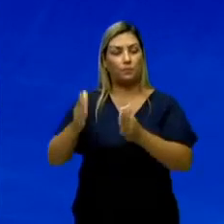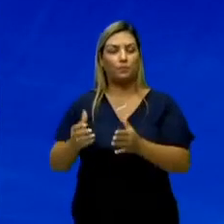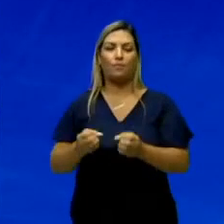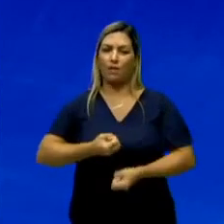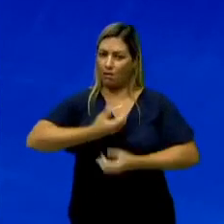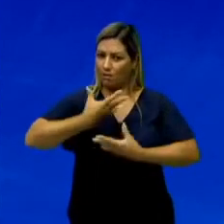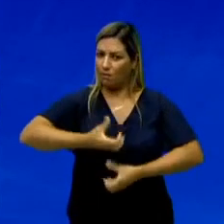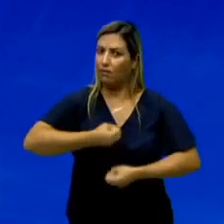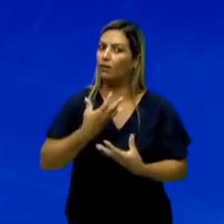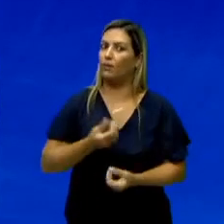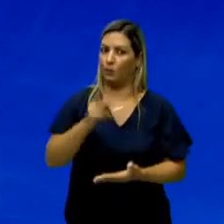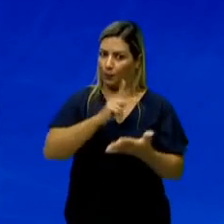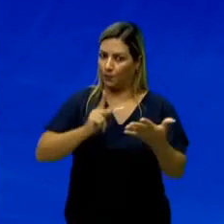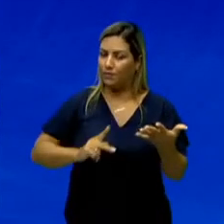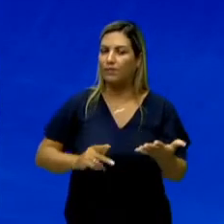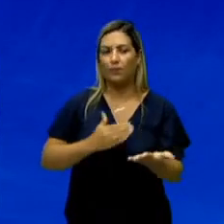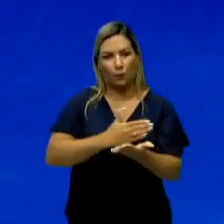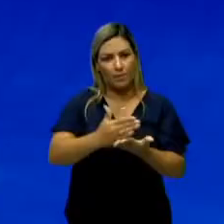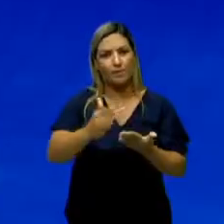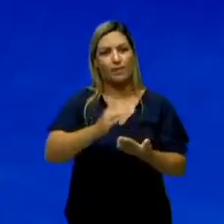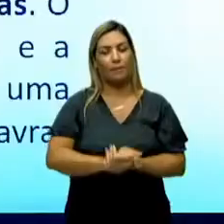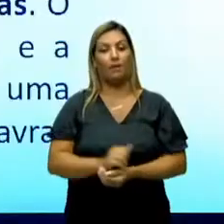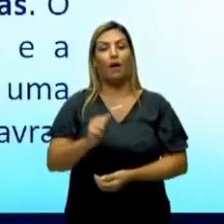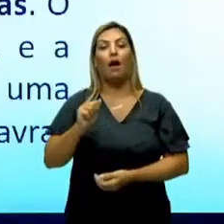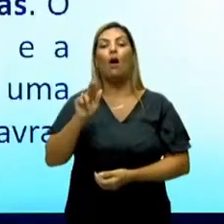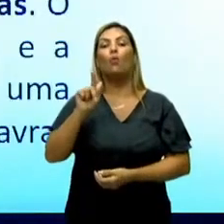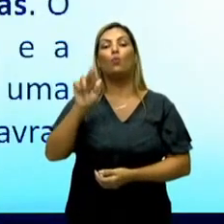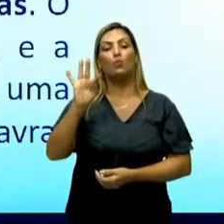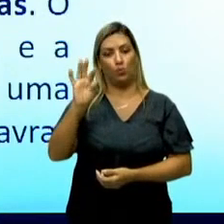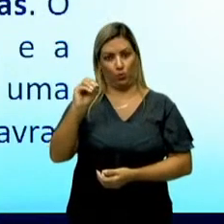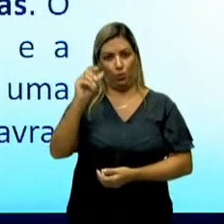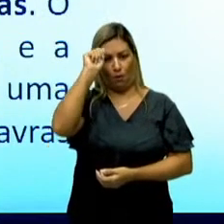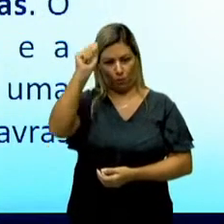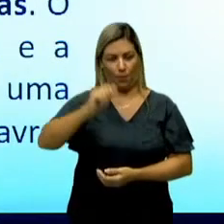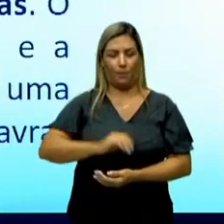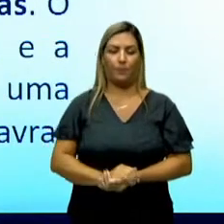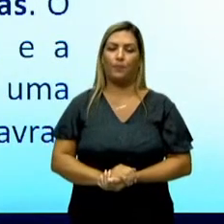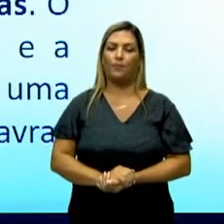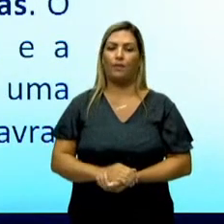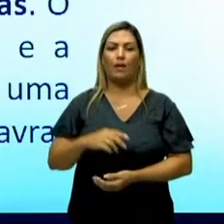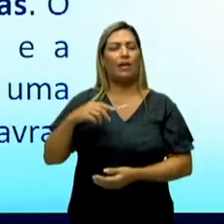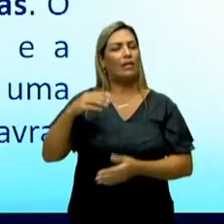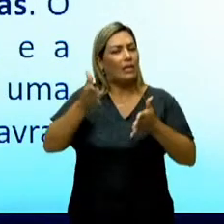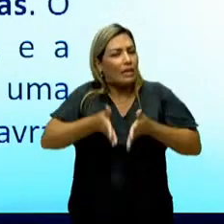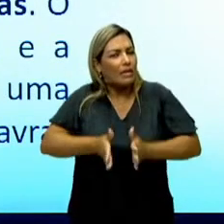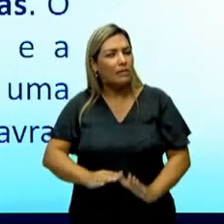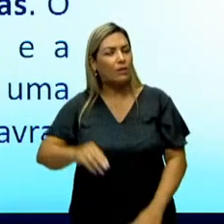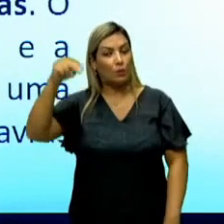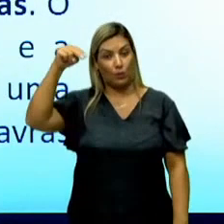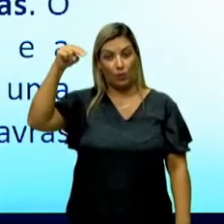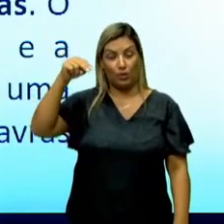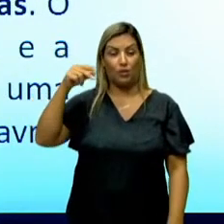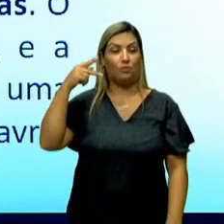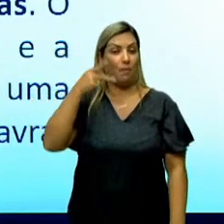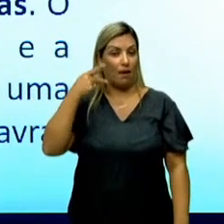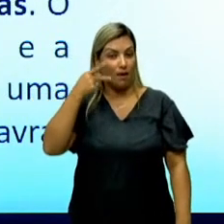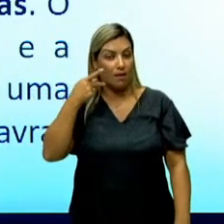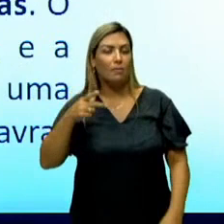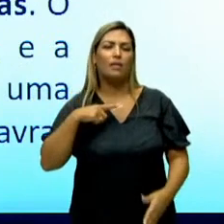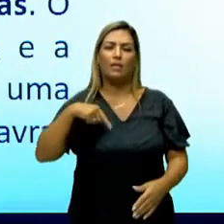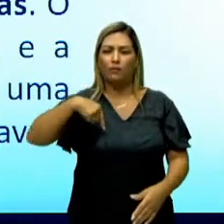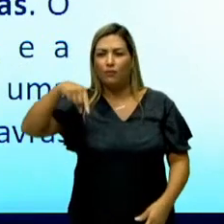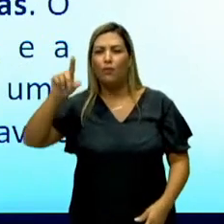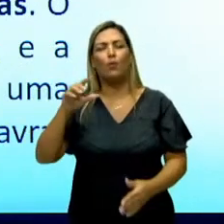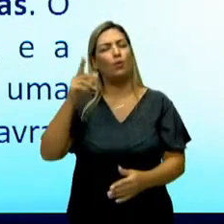lírica, a parte de poesia, que é Augusto dos Anjos. Augusto dos Anjos é nordestino, nasceu na Paraíba e